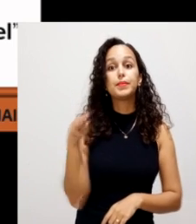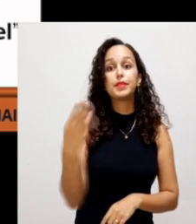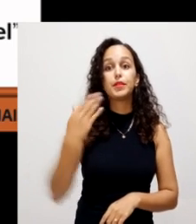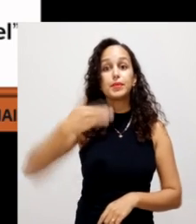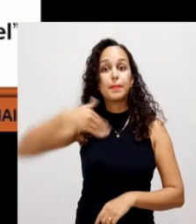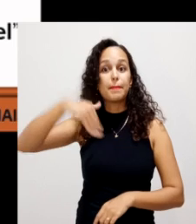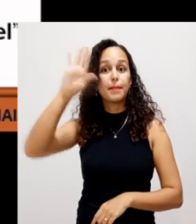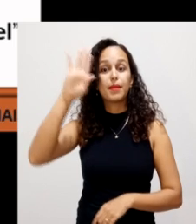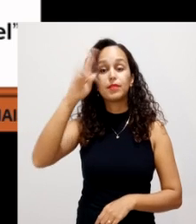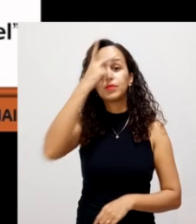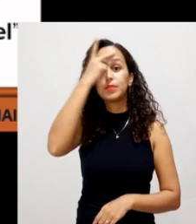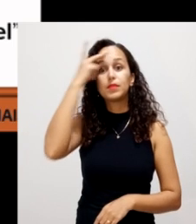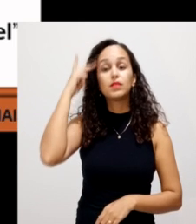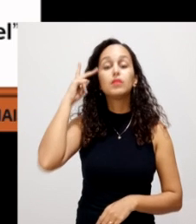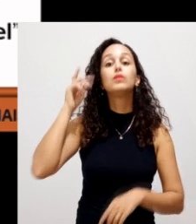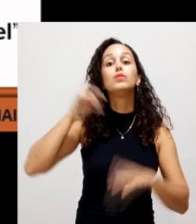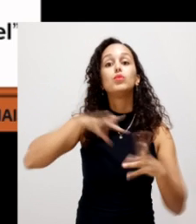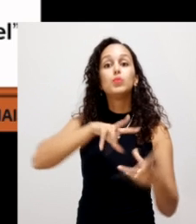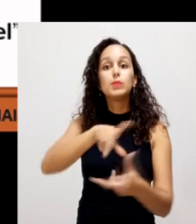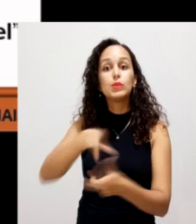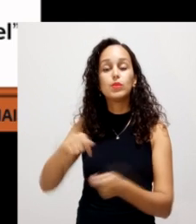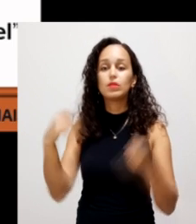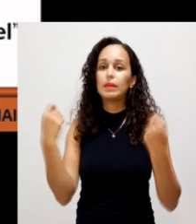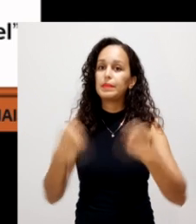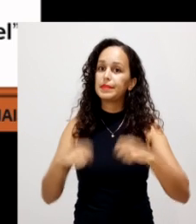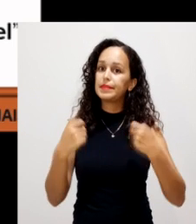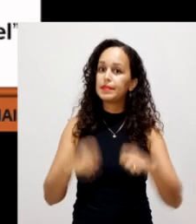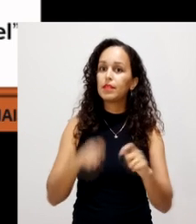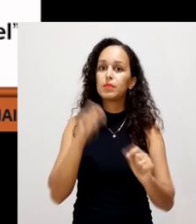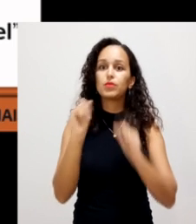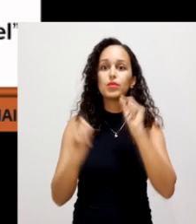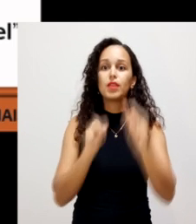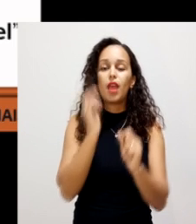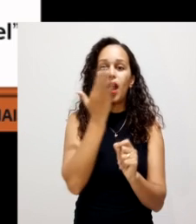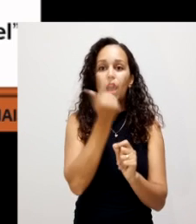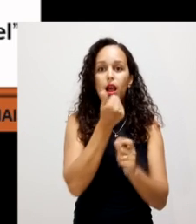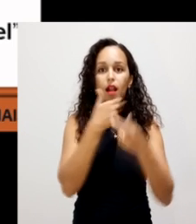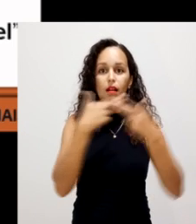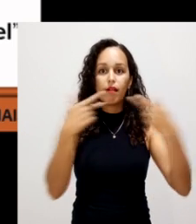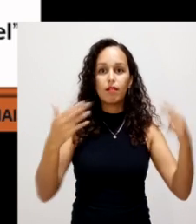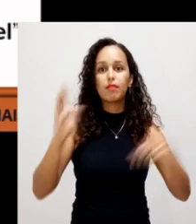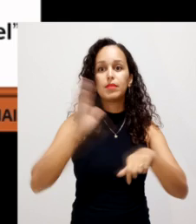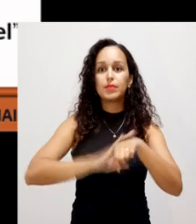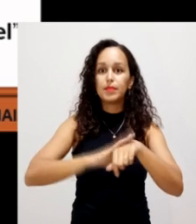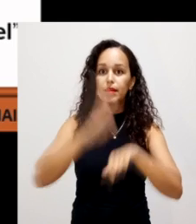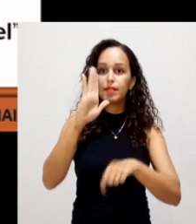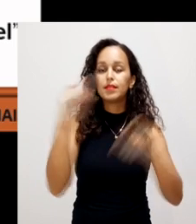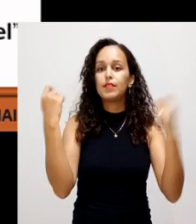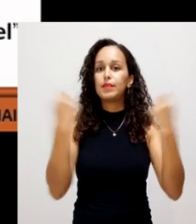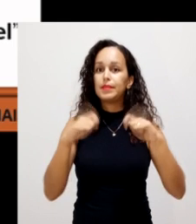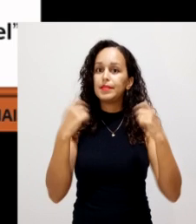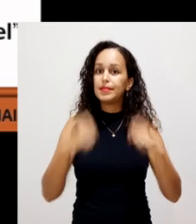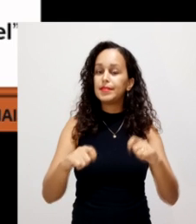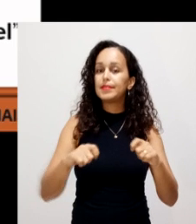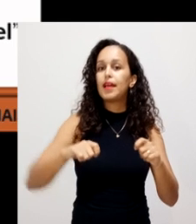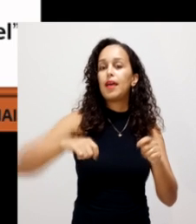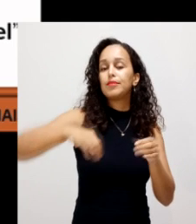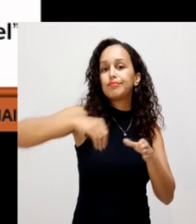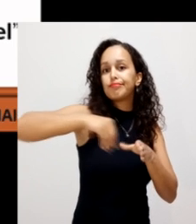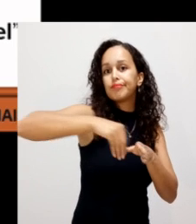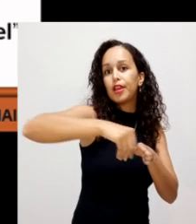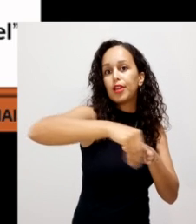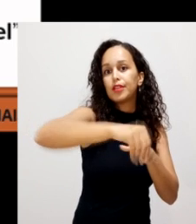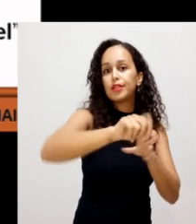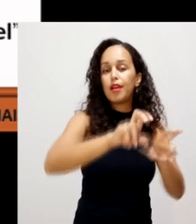pessoas no mundo, precisando produzir mais alimentos, e a gente vai precisar trabalhar com a agricultura sustentável. Porque nós temos um